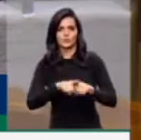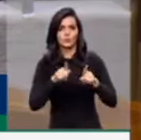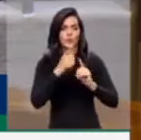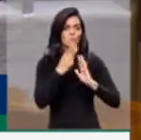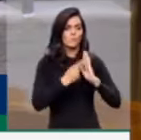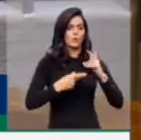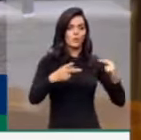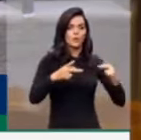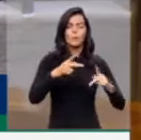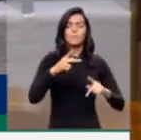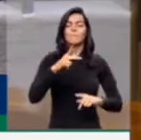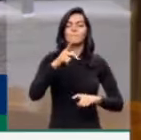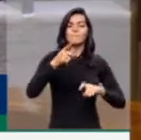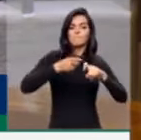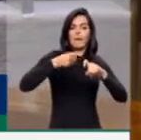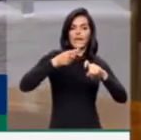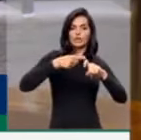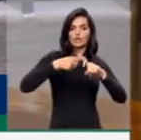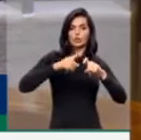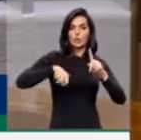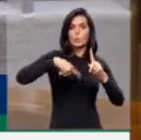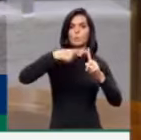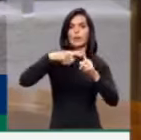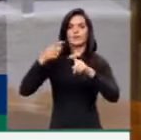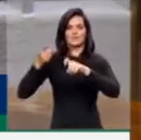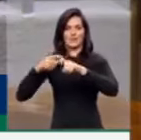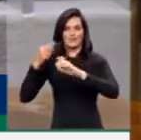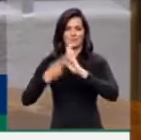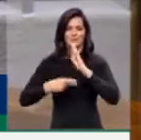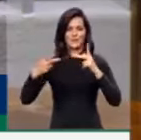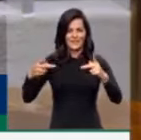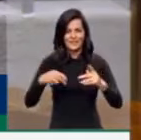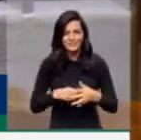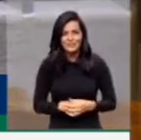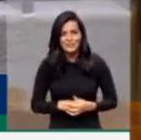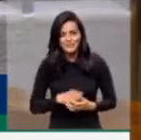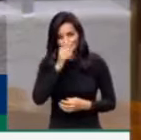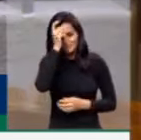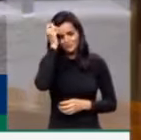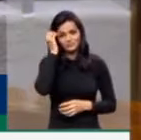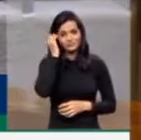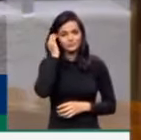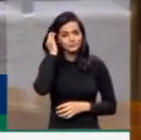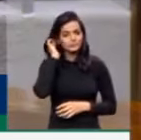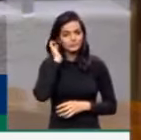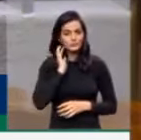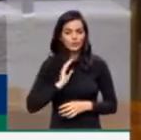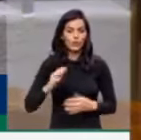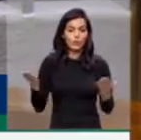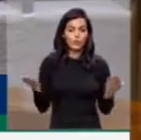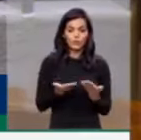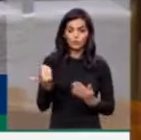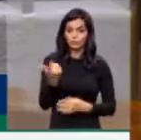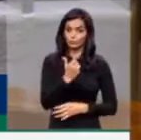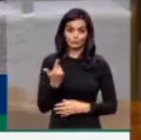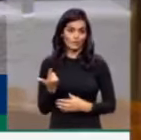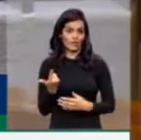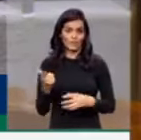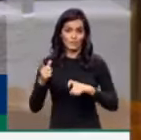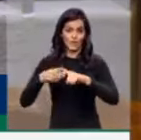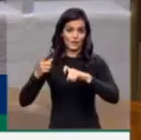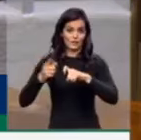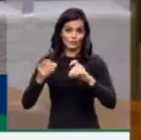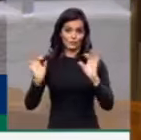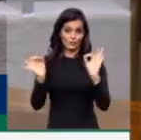a Dilma e foram escorraçados por Bolsonaro? E hoje nós não temos médicos no interior e nas periferias dos grandes centros.